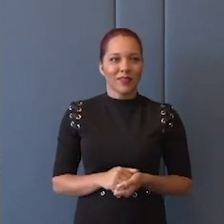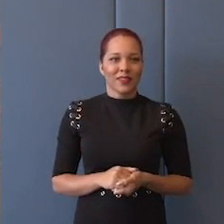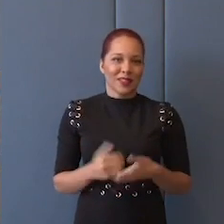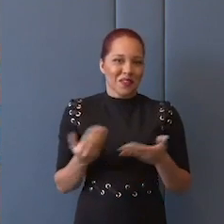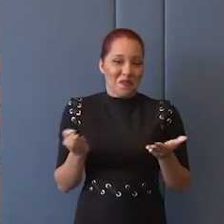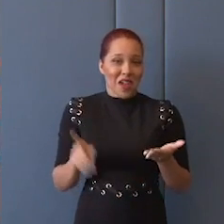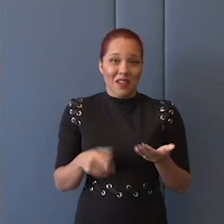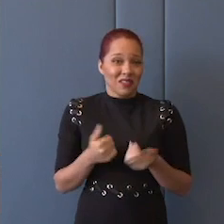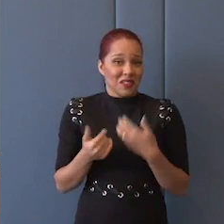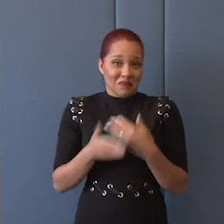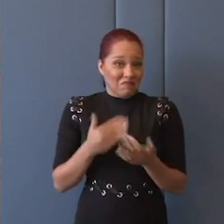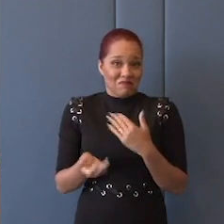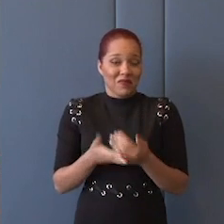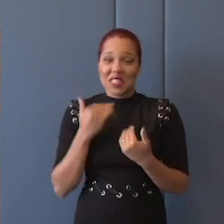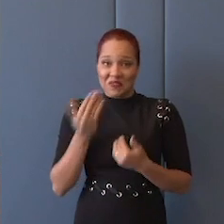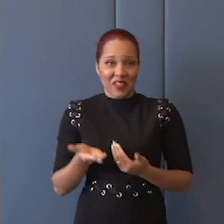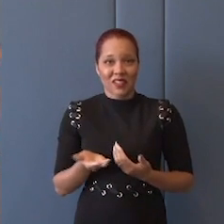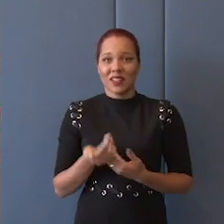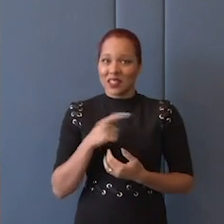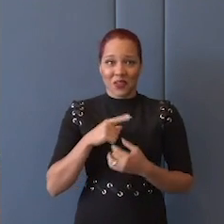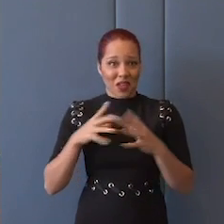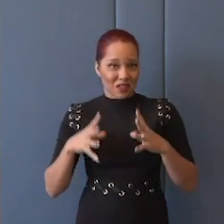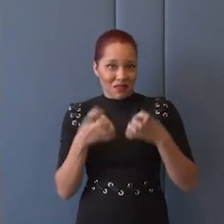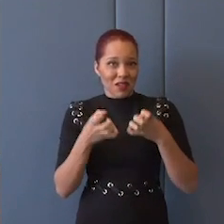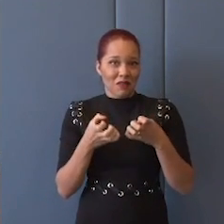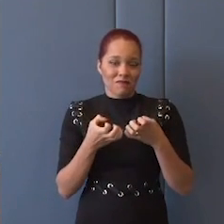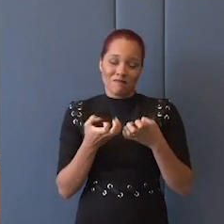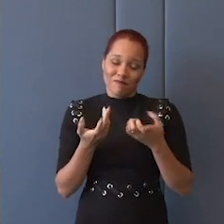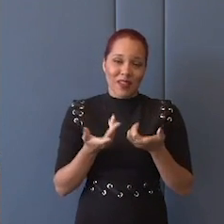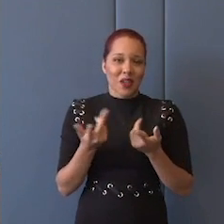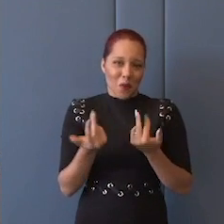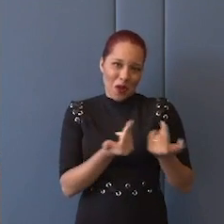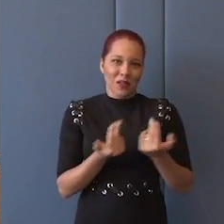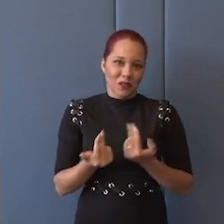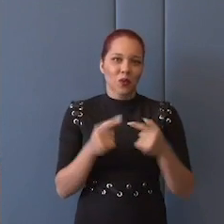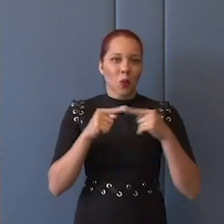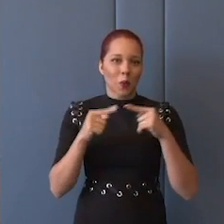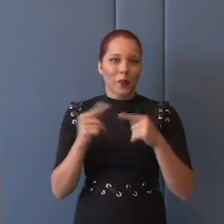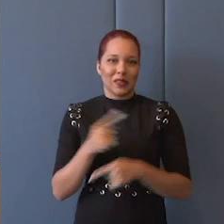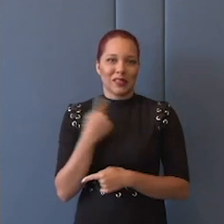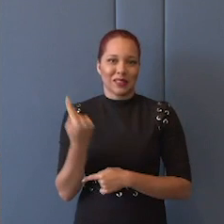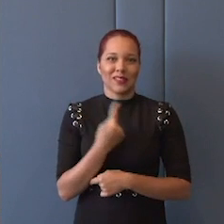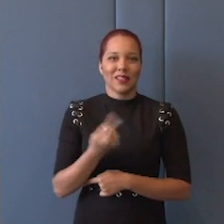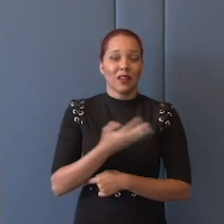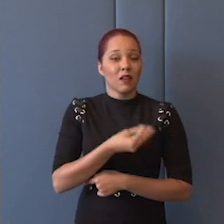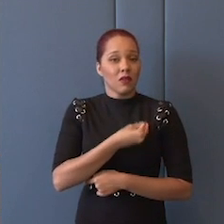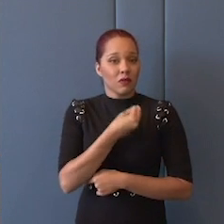É assim, se vira. Então é isso, existe uma tensão, eu acho que a gente está para isso, para viver